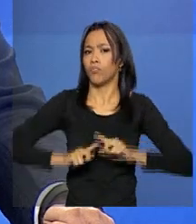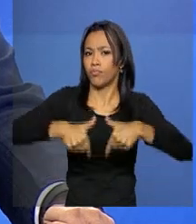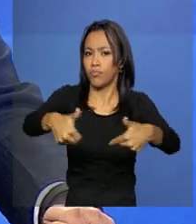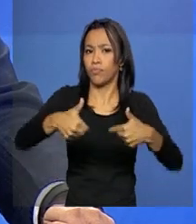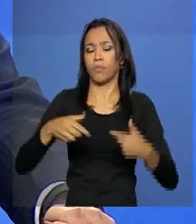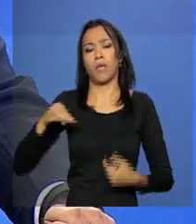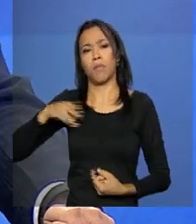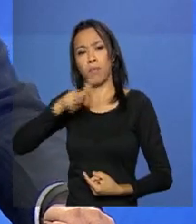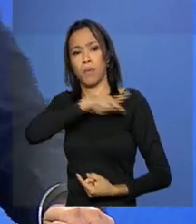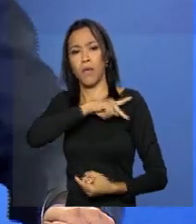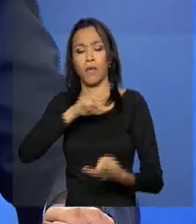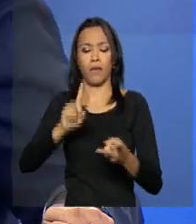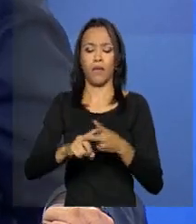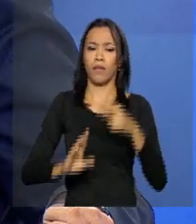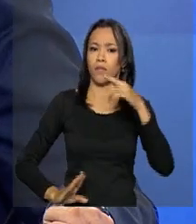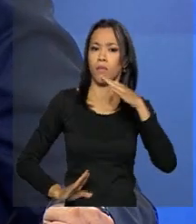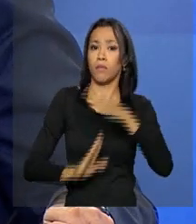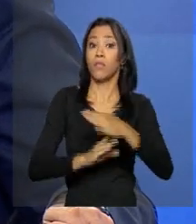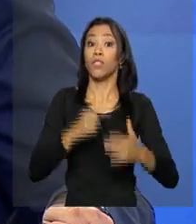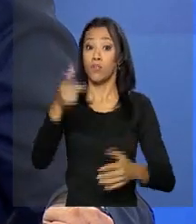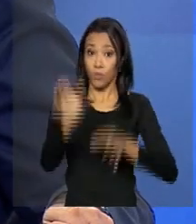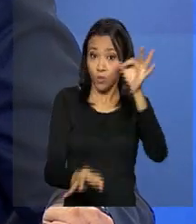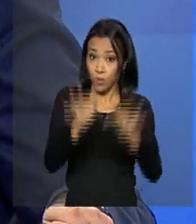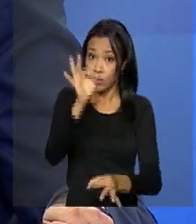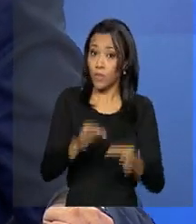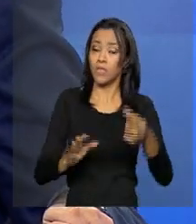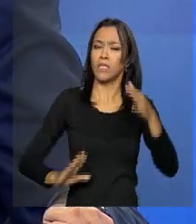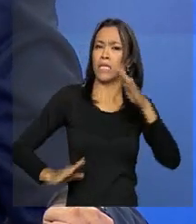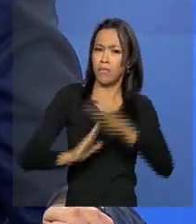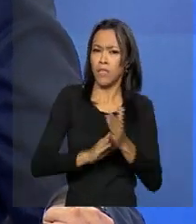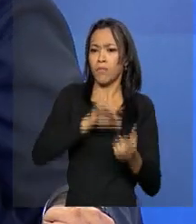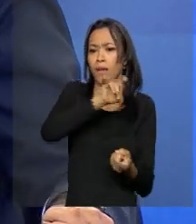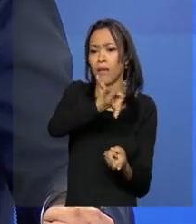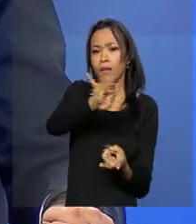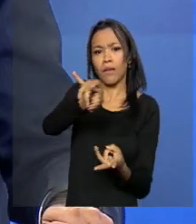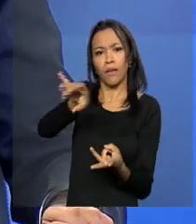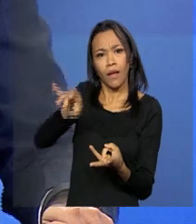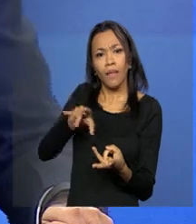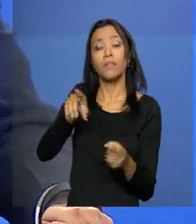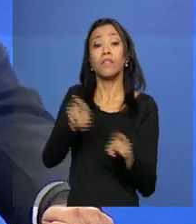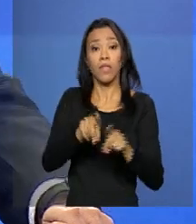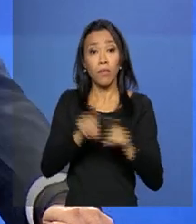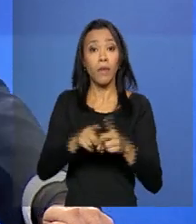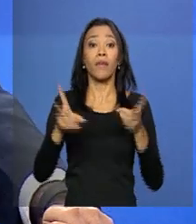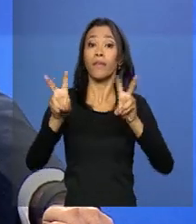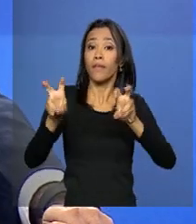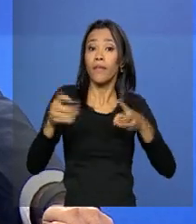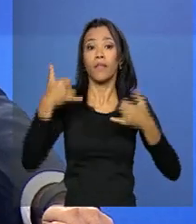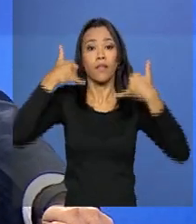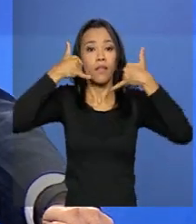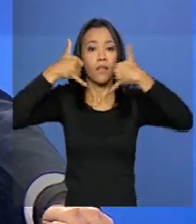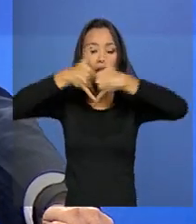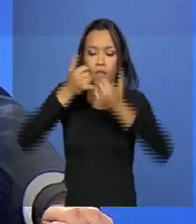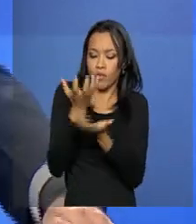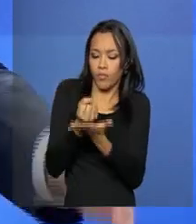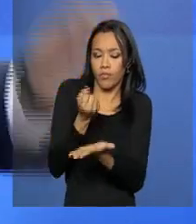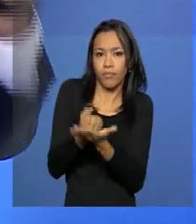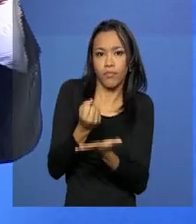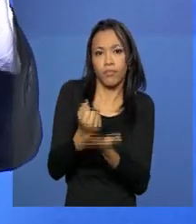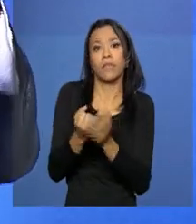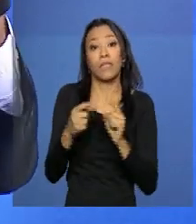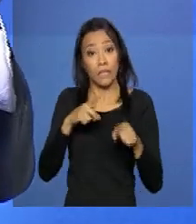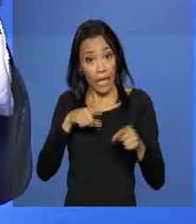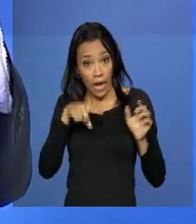Público, para os magistrados em relação às prerrogativas da presidência da República, em relação ao sigilo telefônico, em relação às situações que estão na lei,